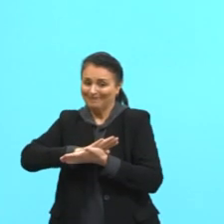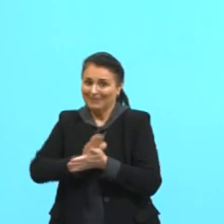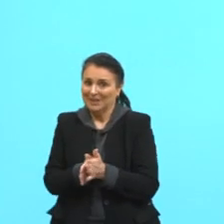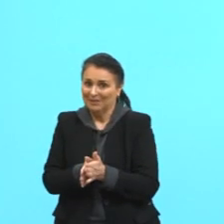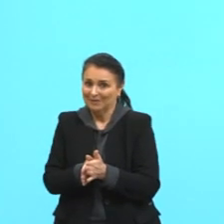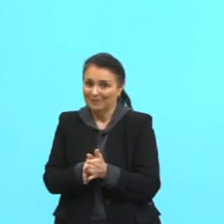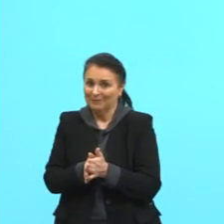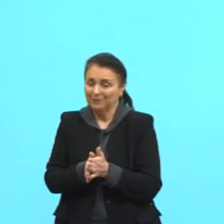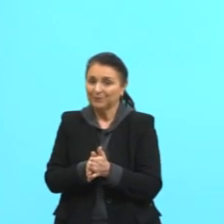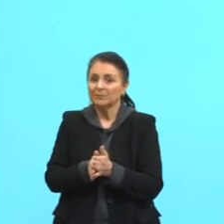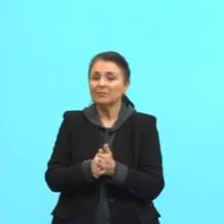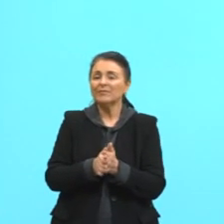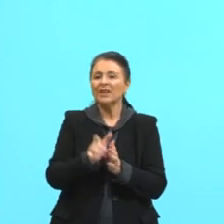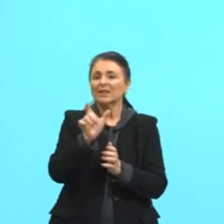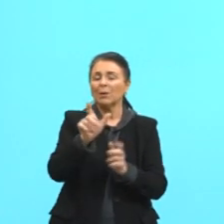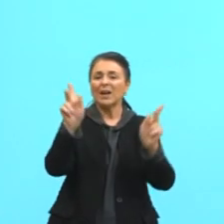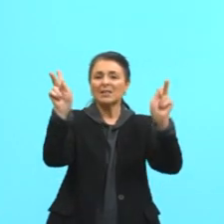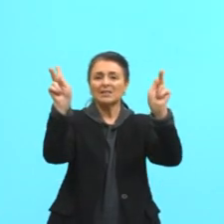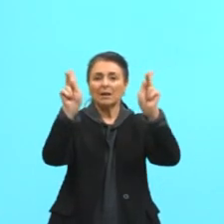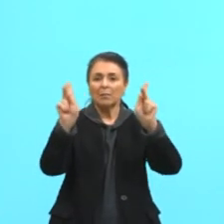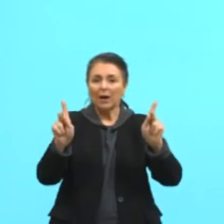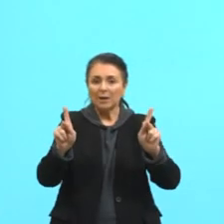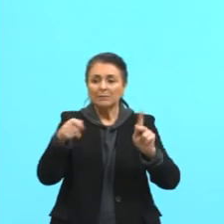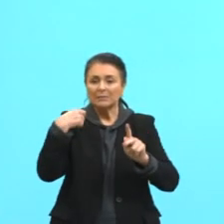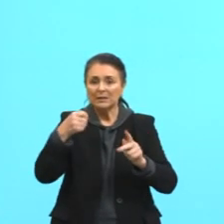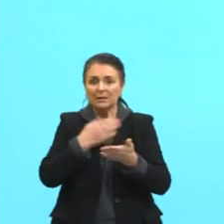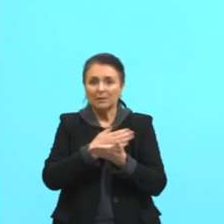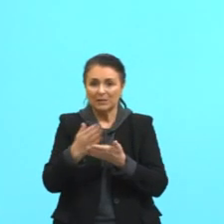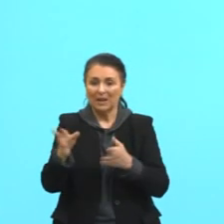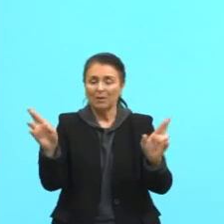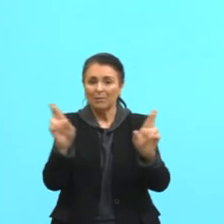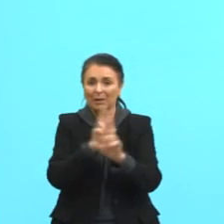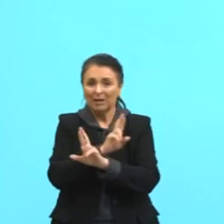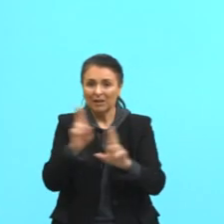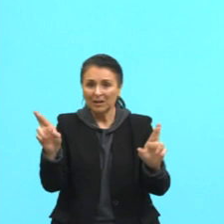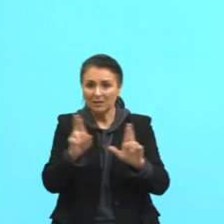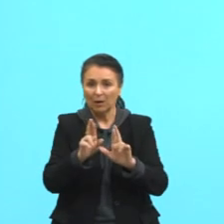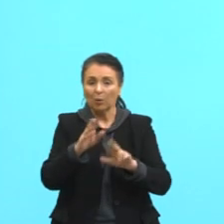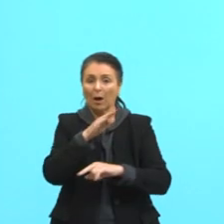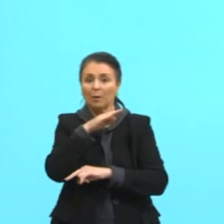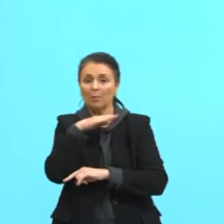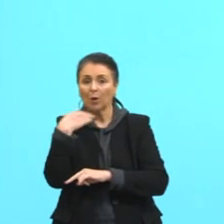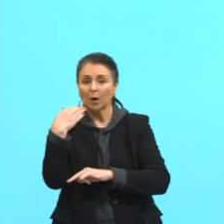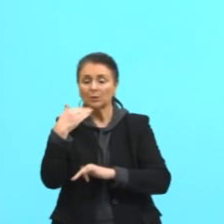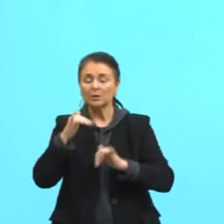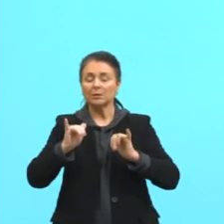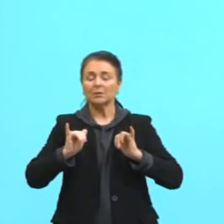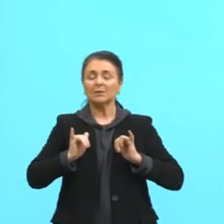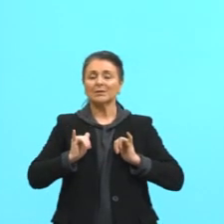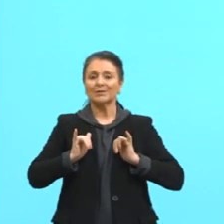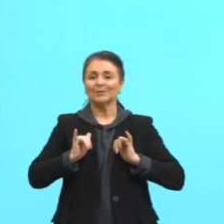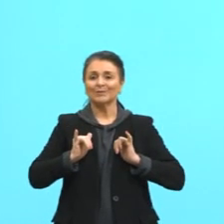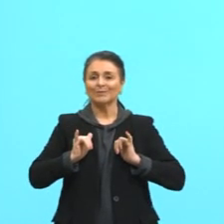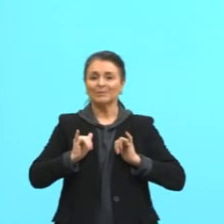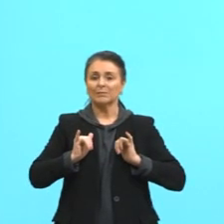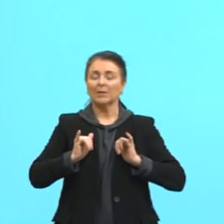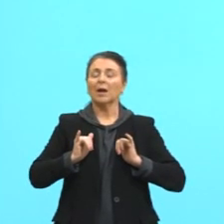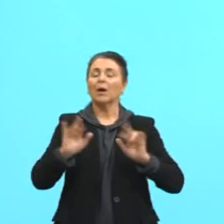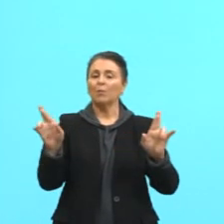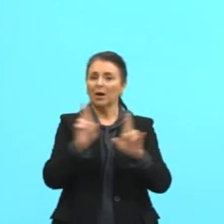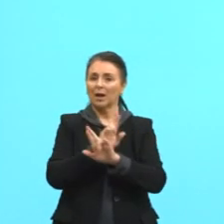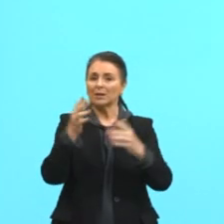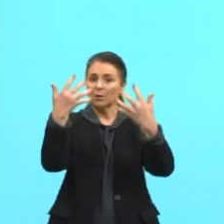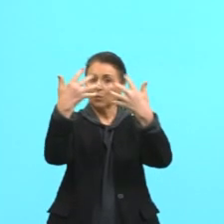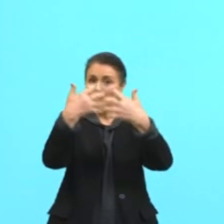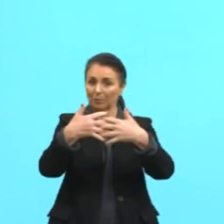então essa paz derradeira ali é a relação da morte com o descanso de toda essa situação complexa que a